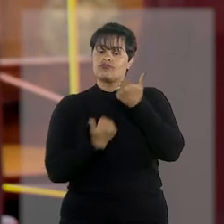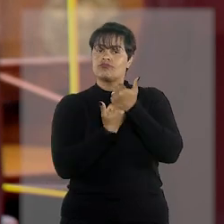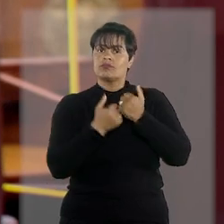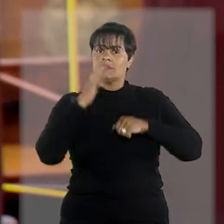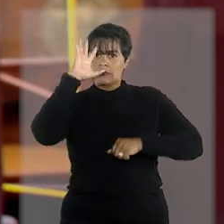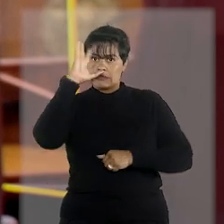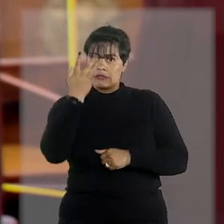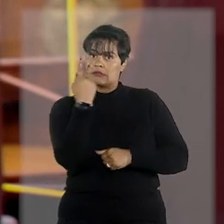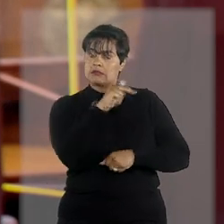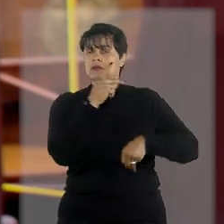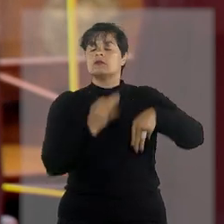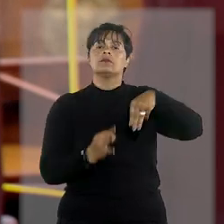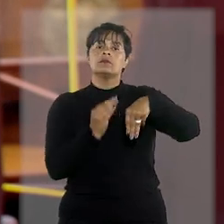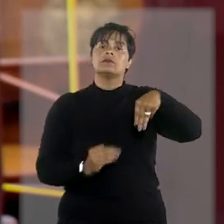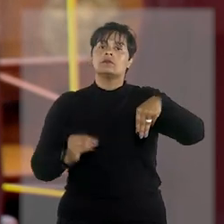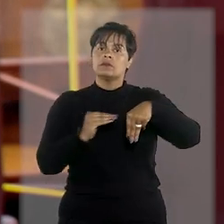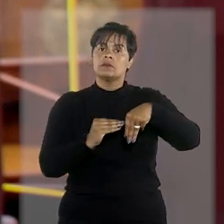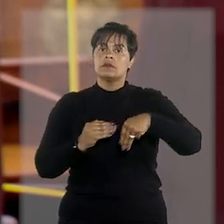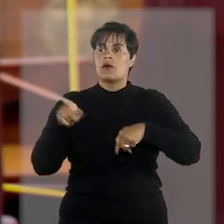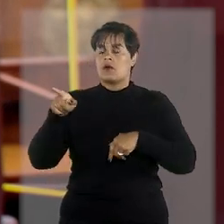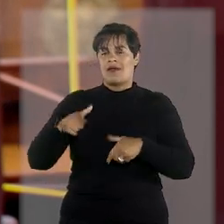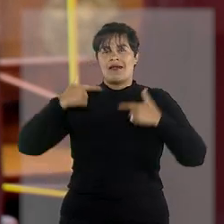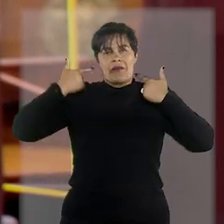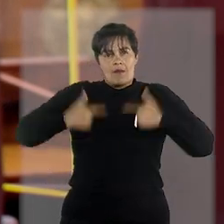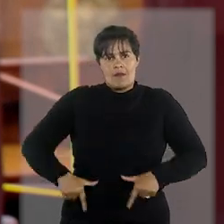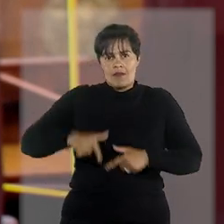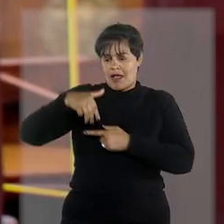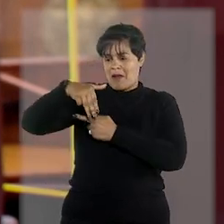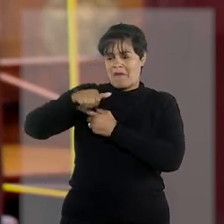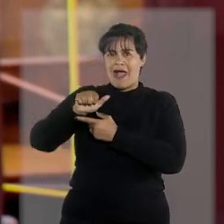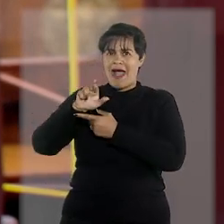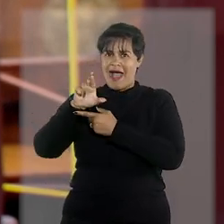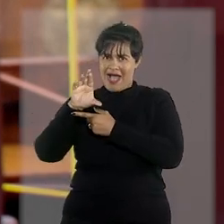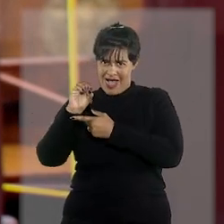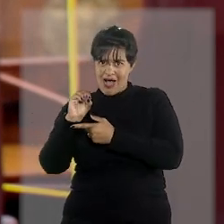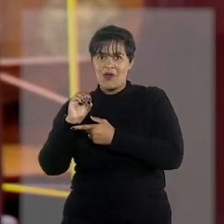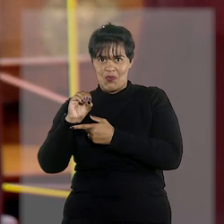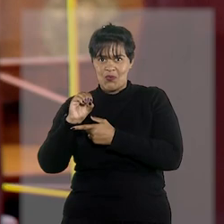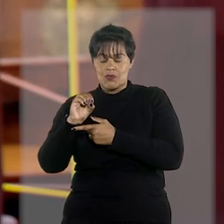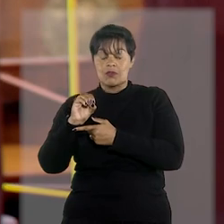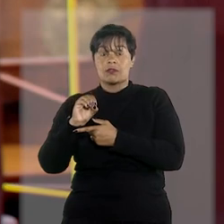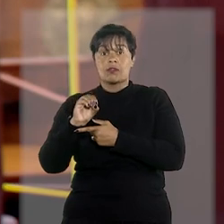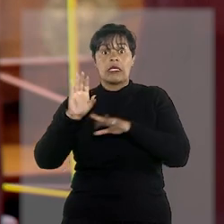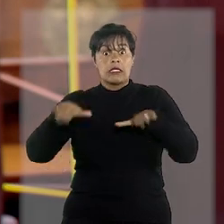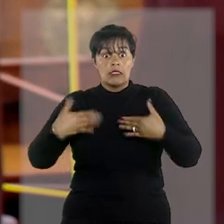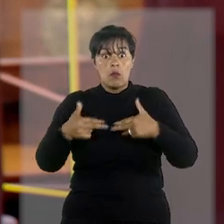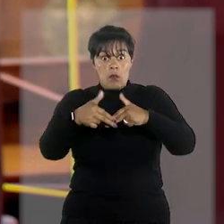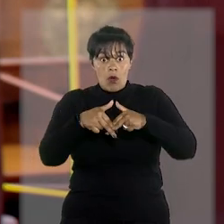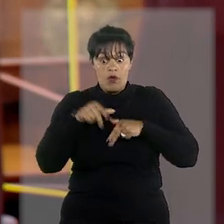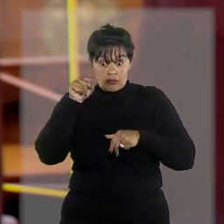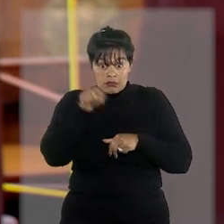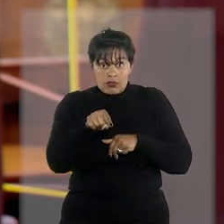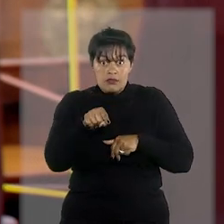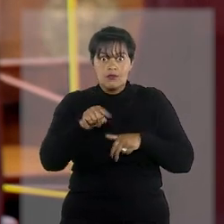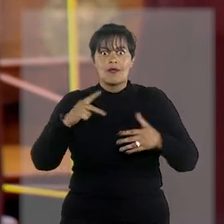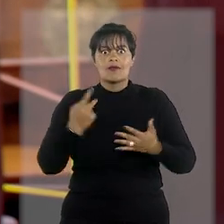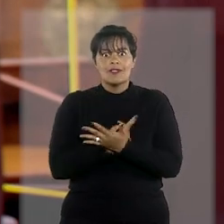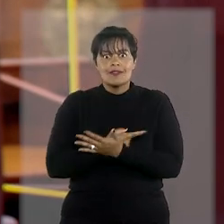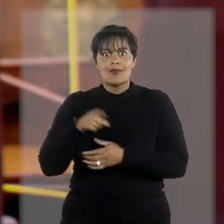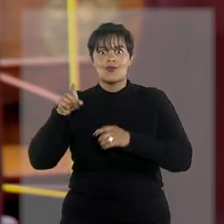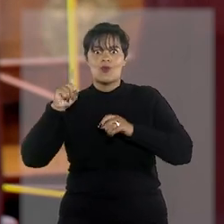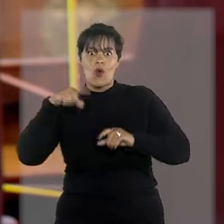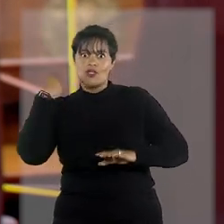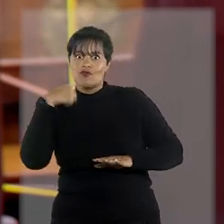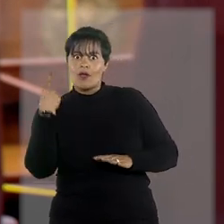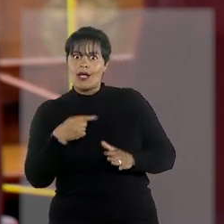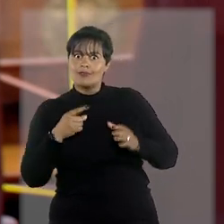que absolveu o acusado Marcos Paulo Gonzaga de Carvalho. Com base nessa decisão, a defesa do DJ sustentou que